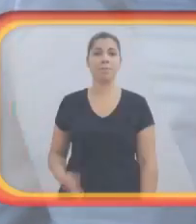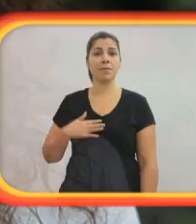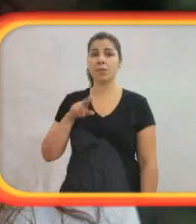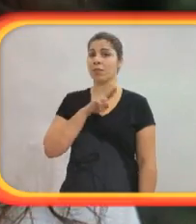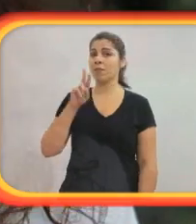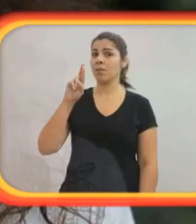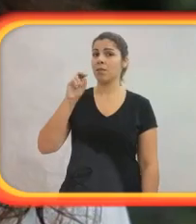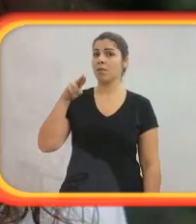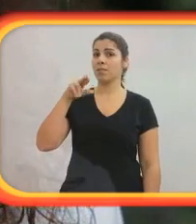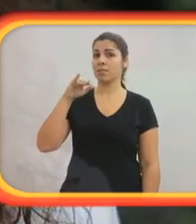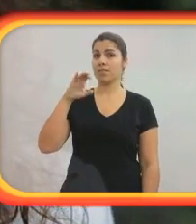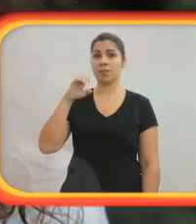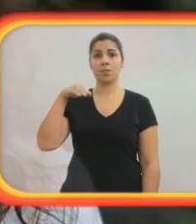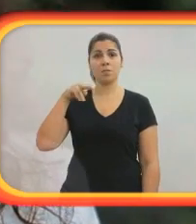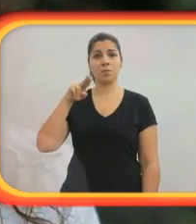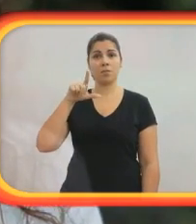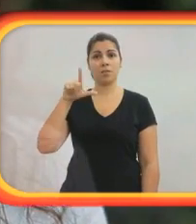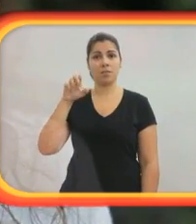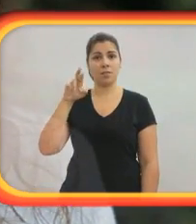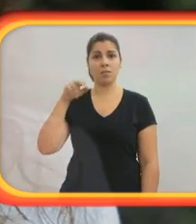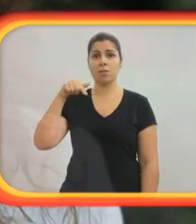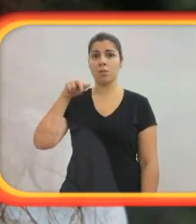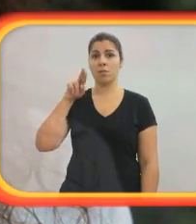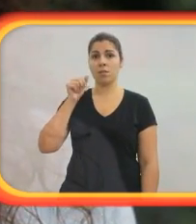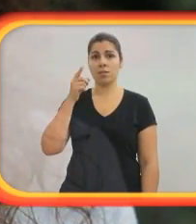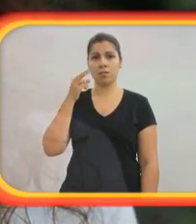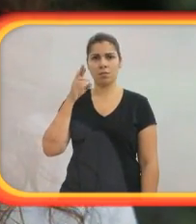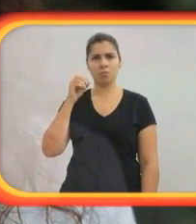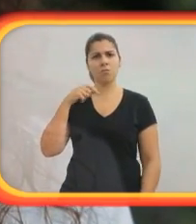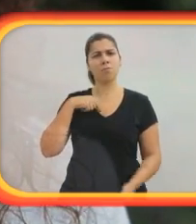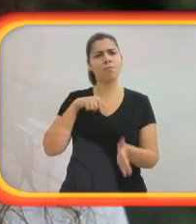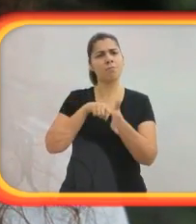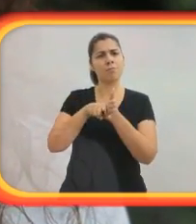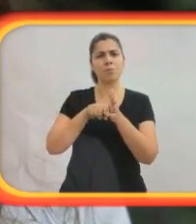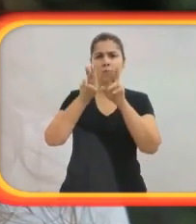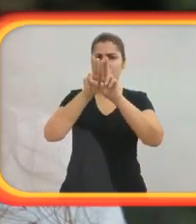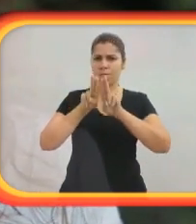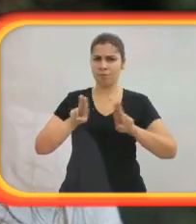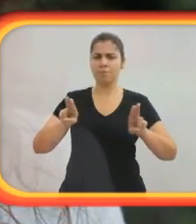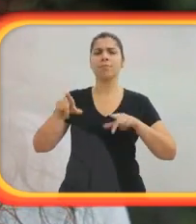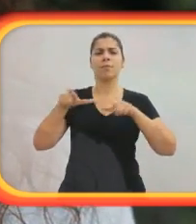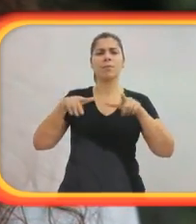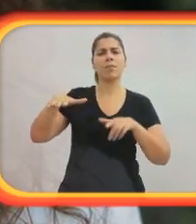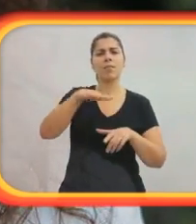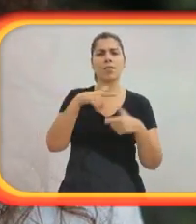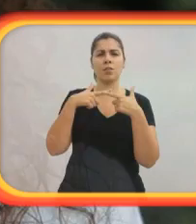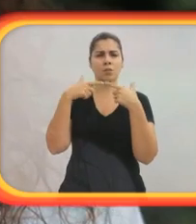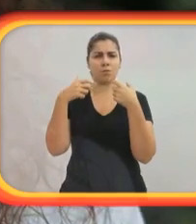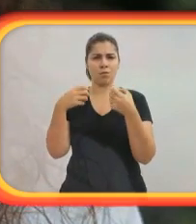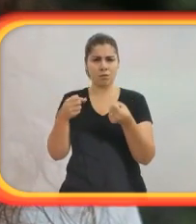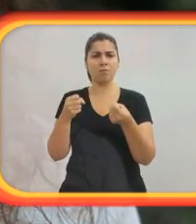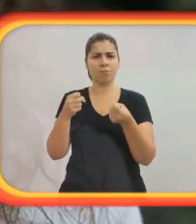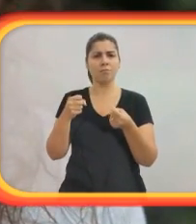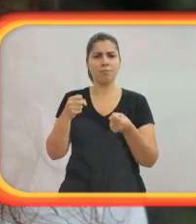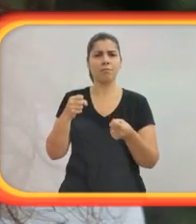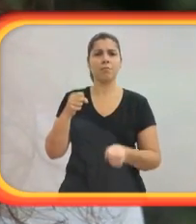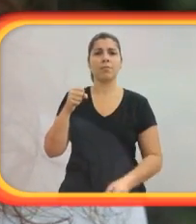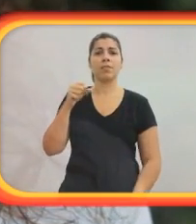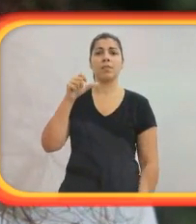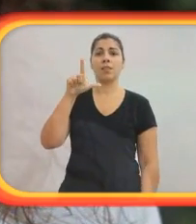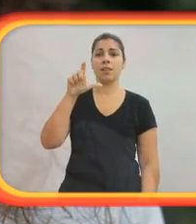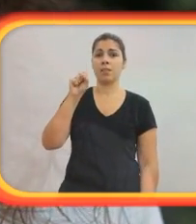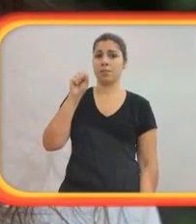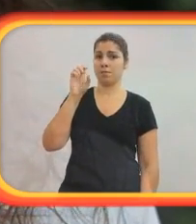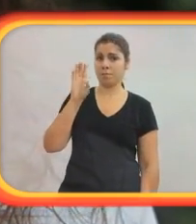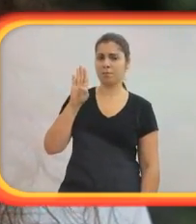Meu nome é Ronice Miller de Quadros. Eu sou pesquisadora da Universidade Federal de Santa Catarina. Trabalho na